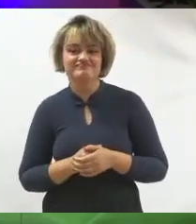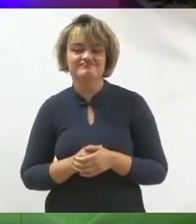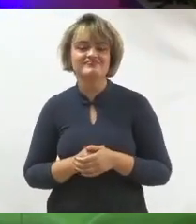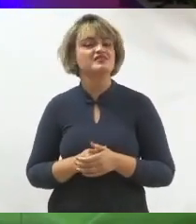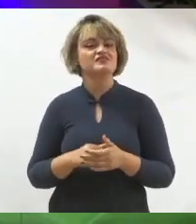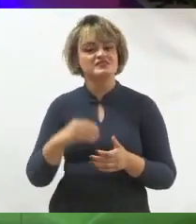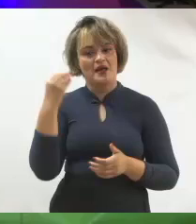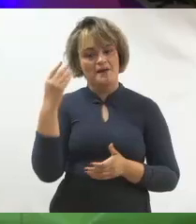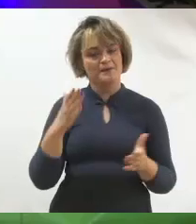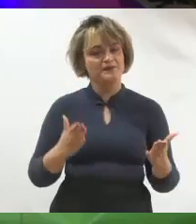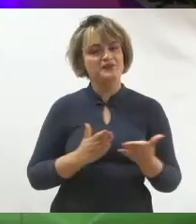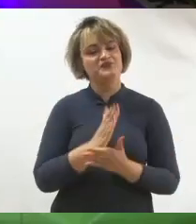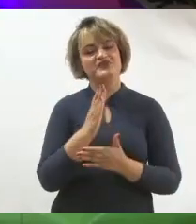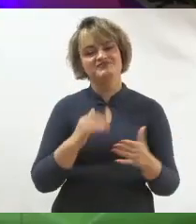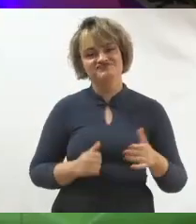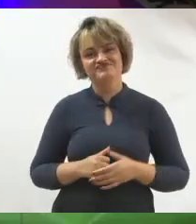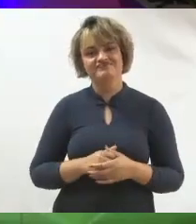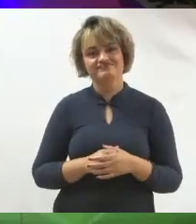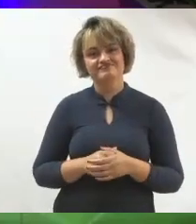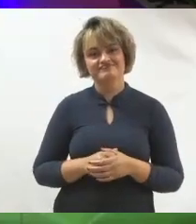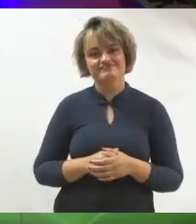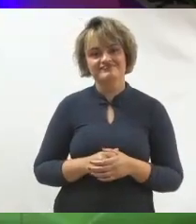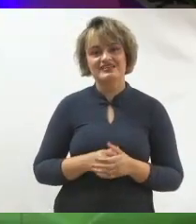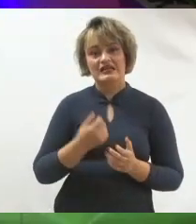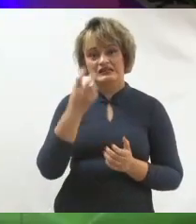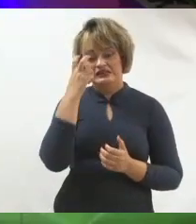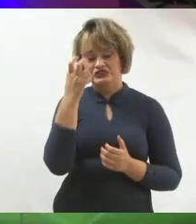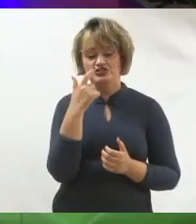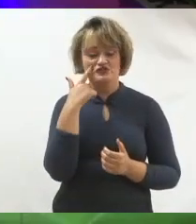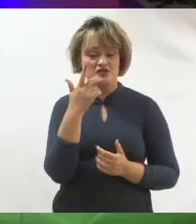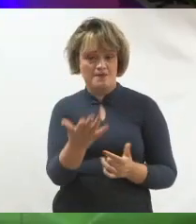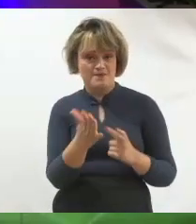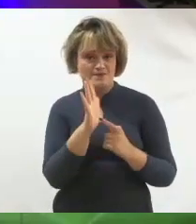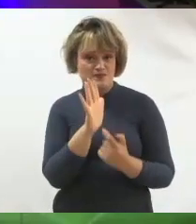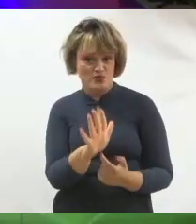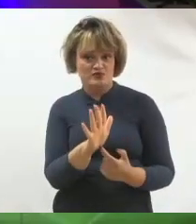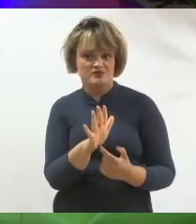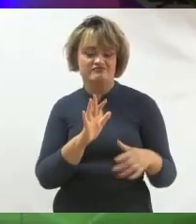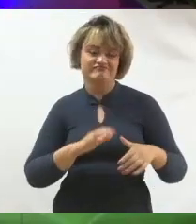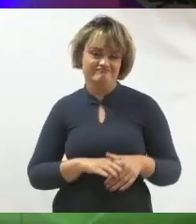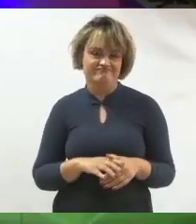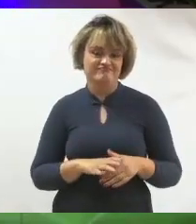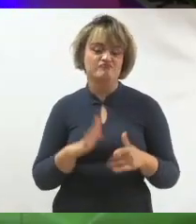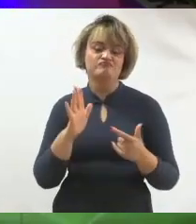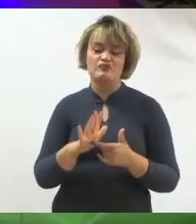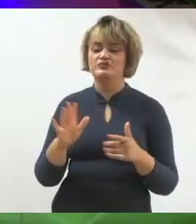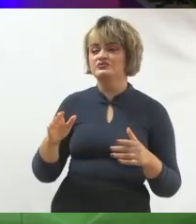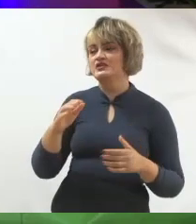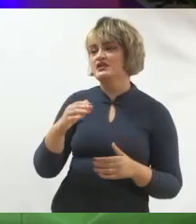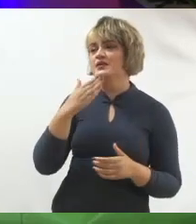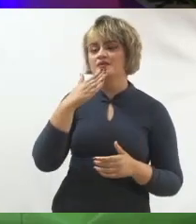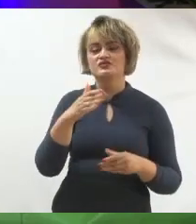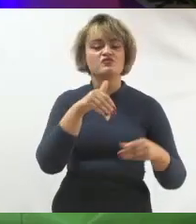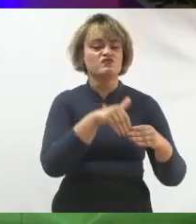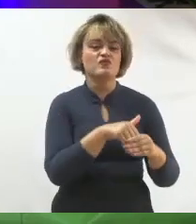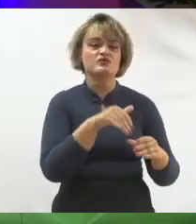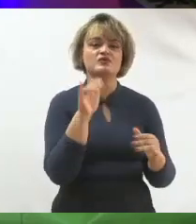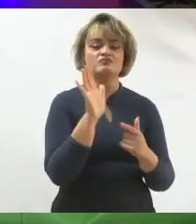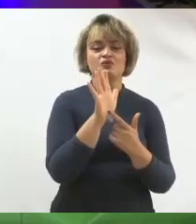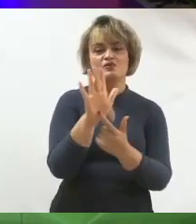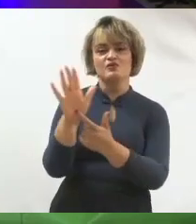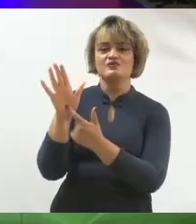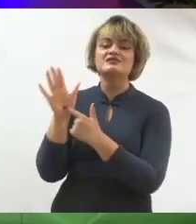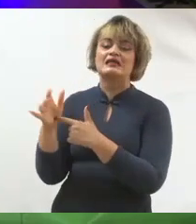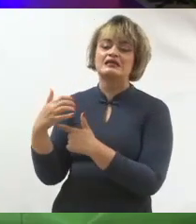aproveita essas pessoas de uma forma mais inteligente. Você traz essas pessoas para dentro da campanha para espalhar o pedido de voto. Ela se sente